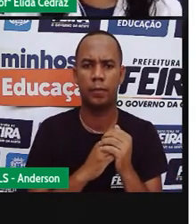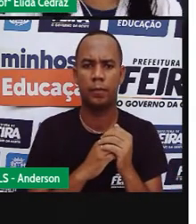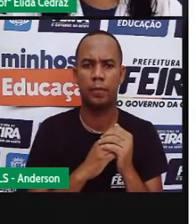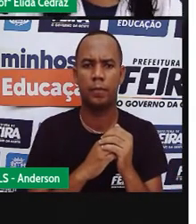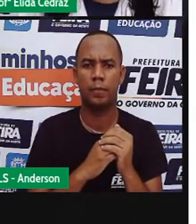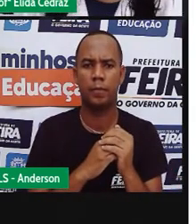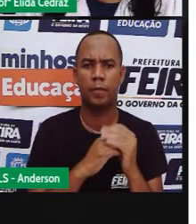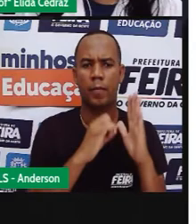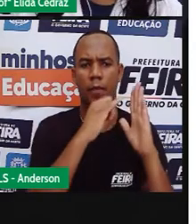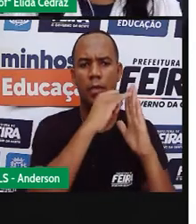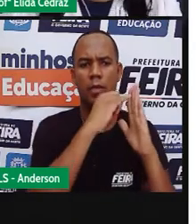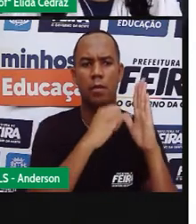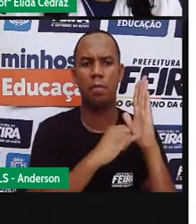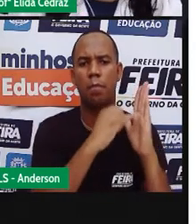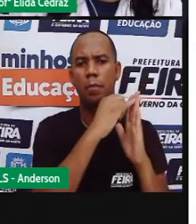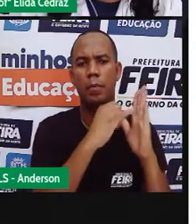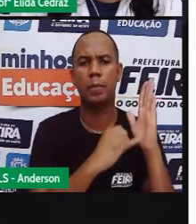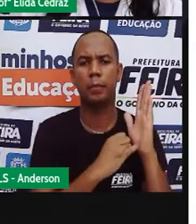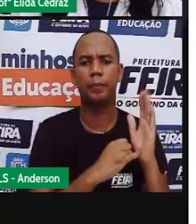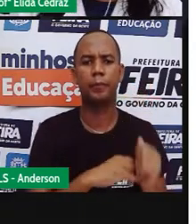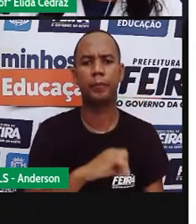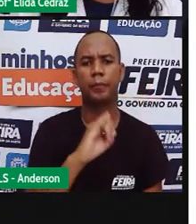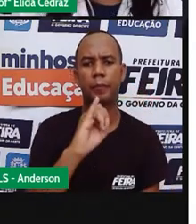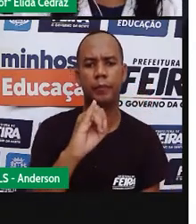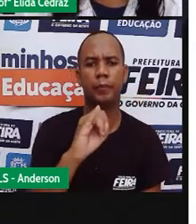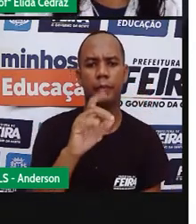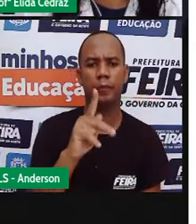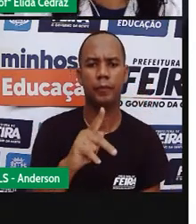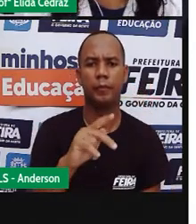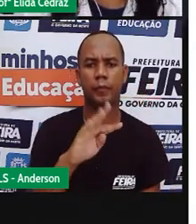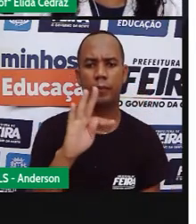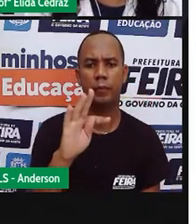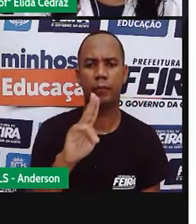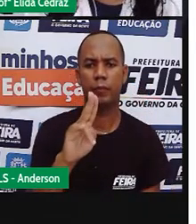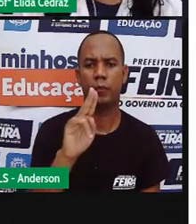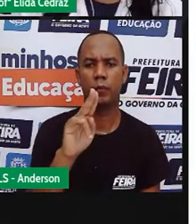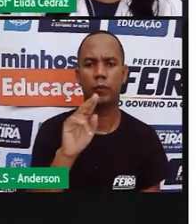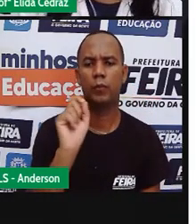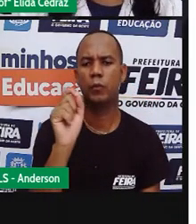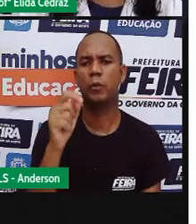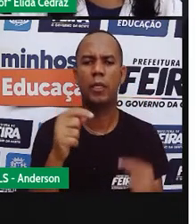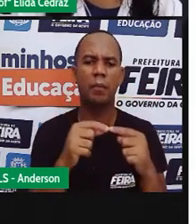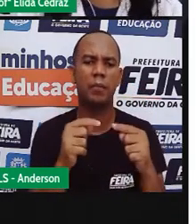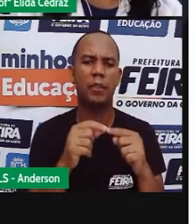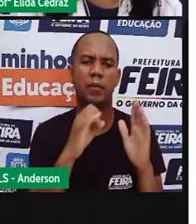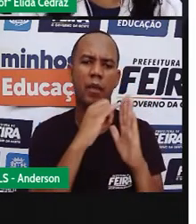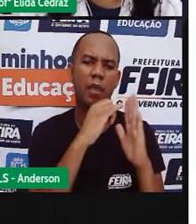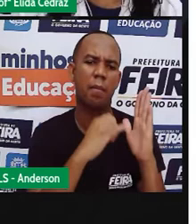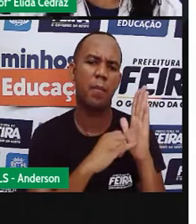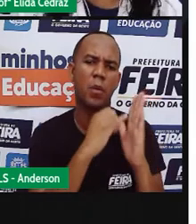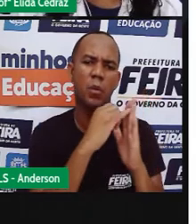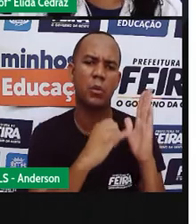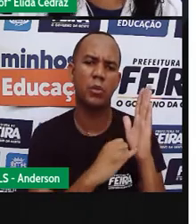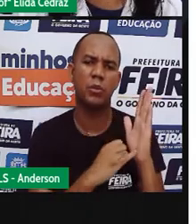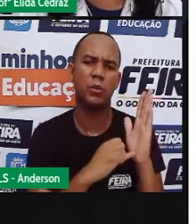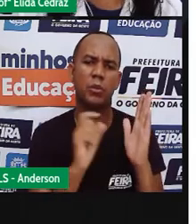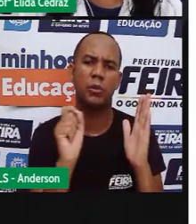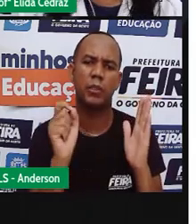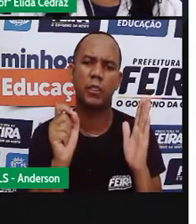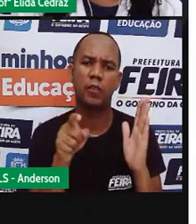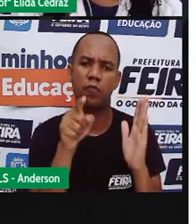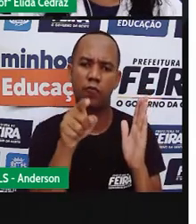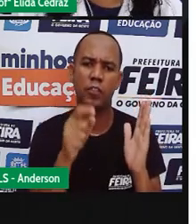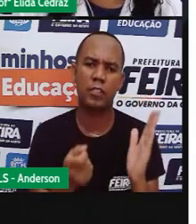IPTU. Você sabe o que é IPTU? É um imposto. Imposto predial e